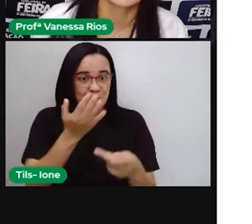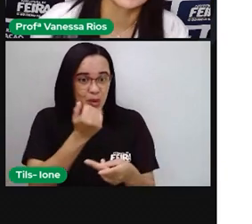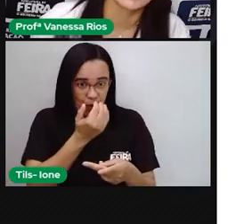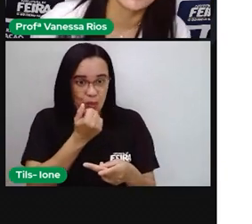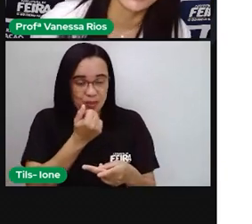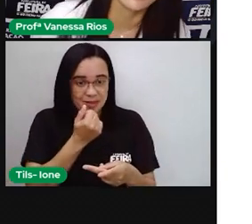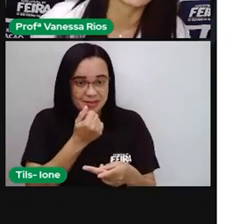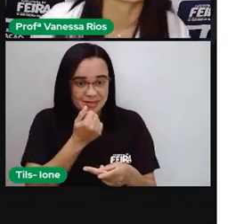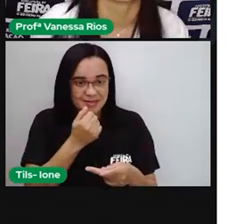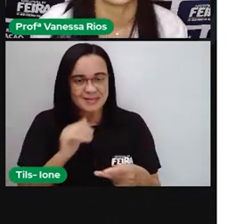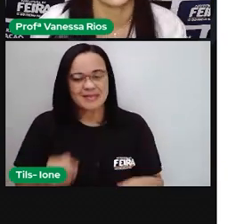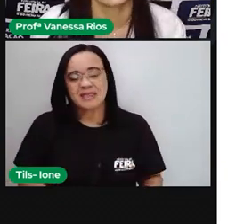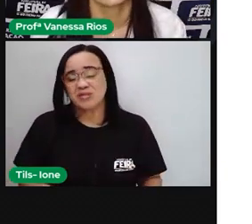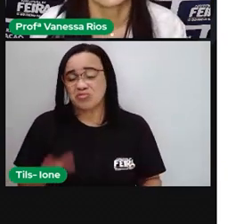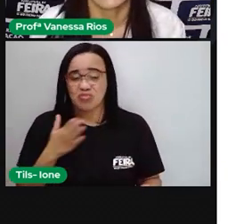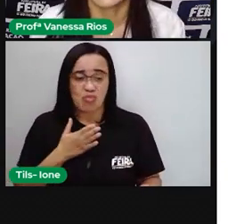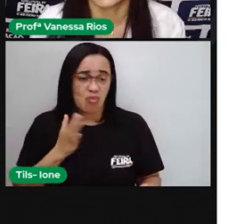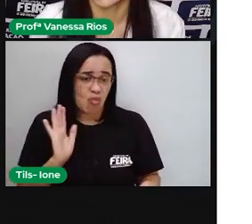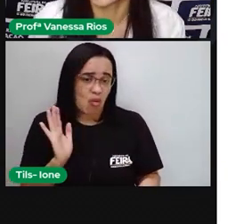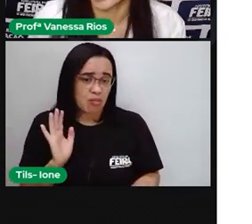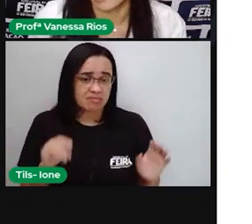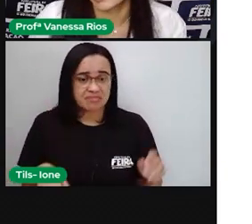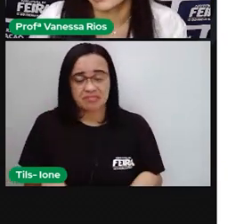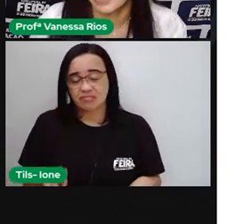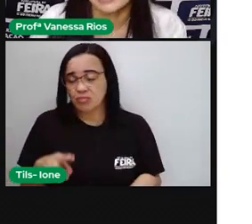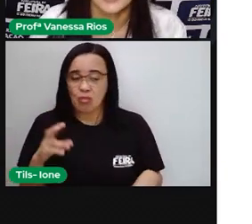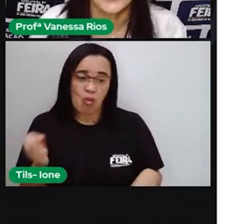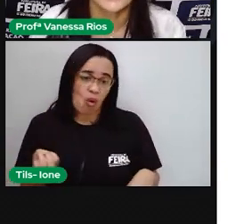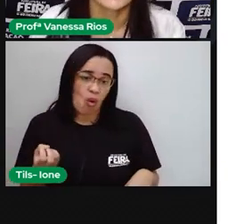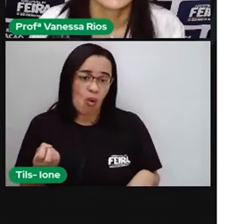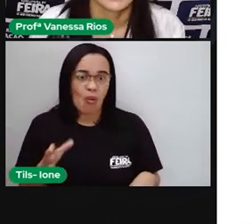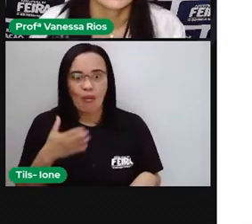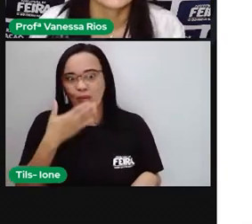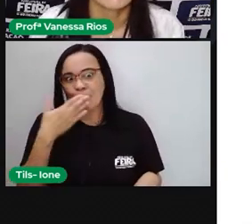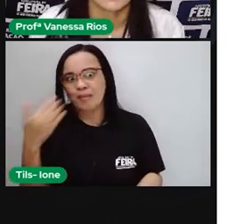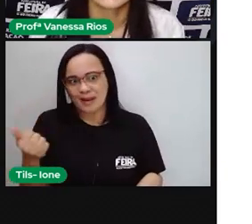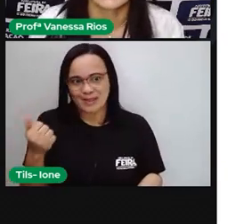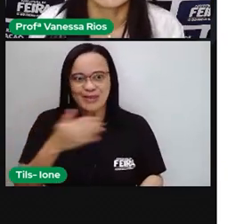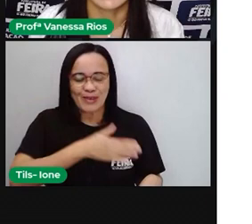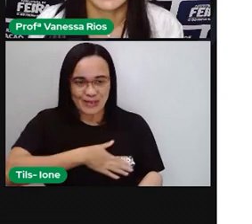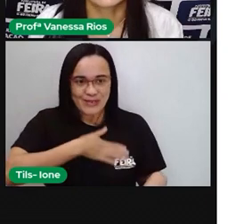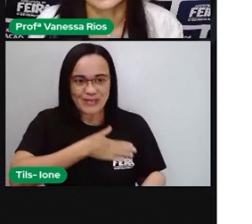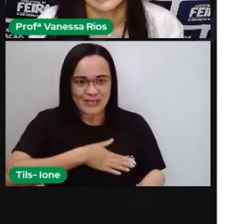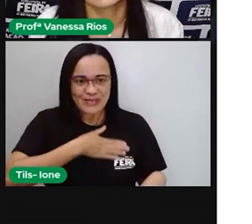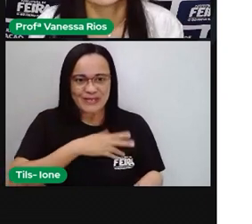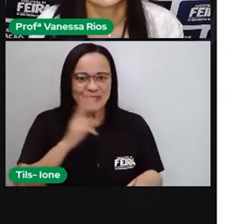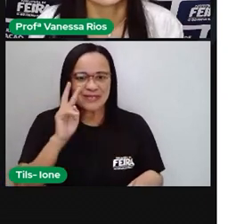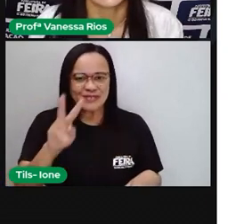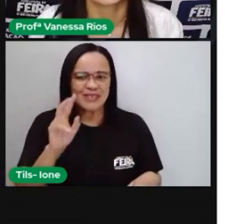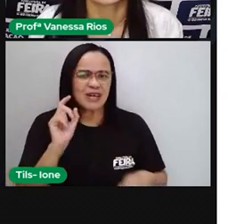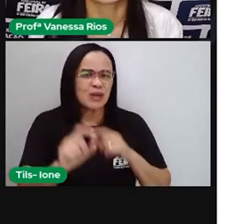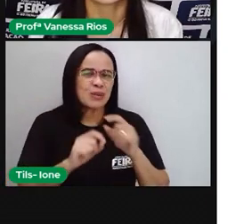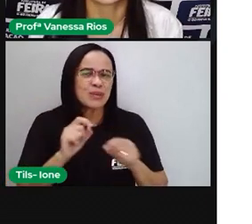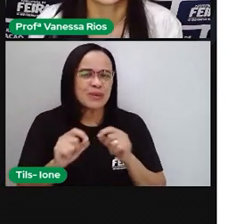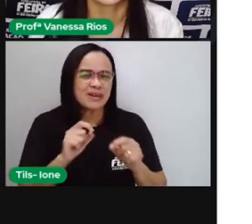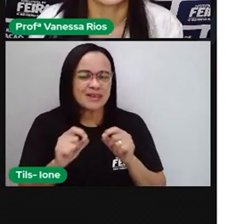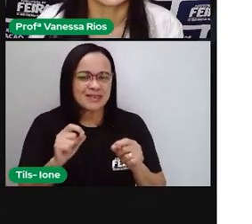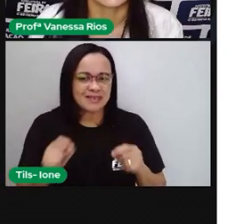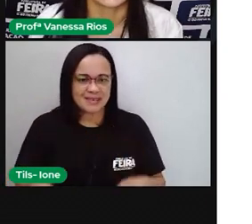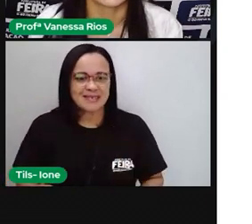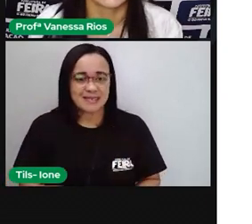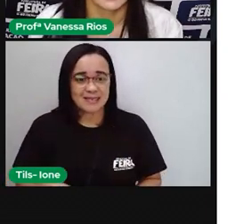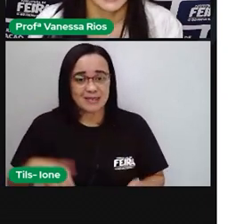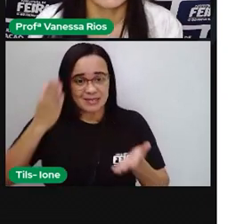Mesmo que não goste, né? Ou se gostar muito melhor, a gente vai observar algo que acontece aí quando a gente